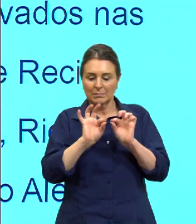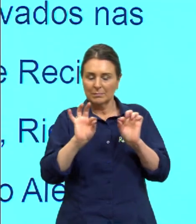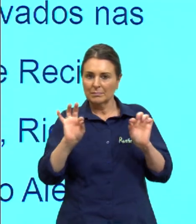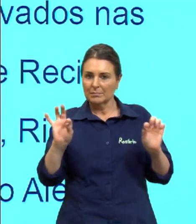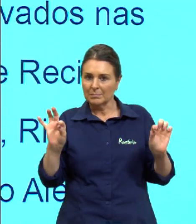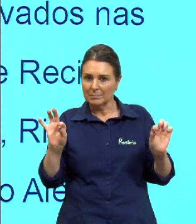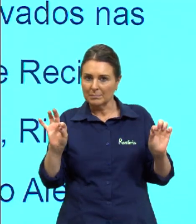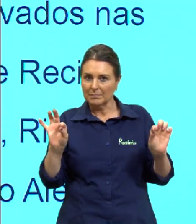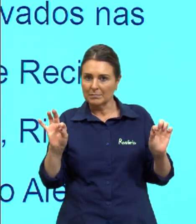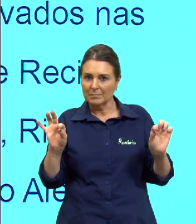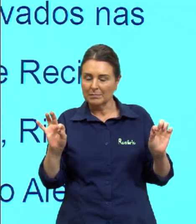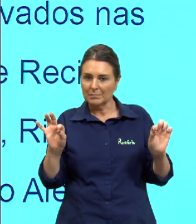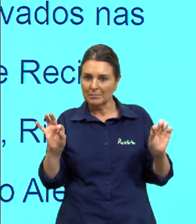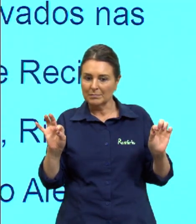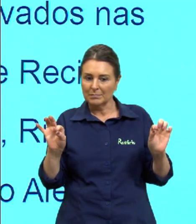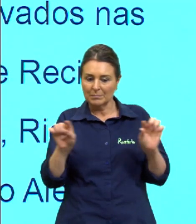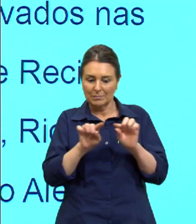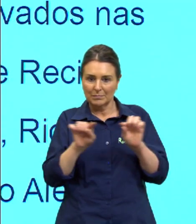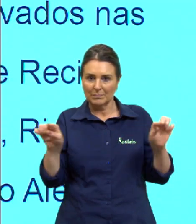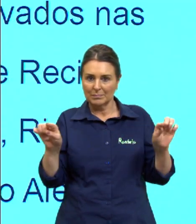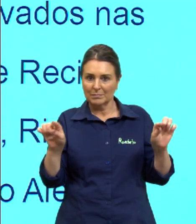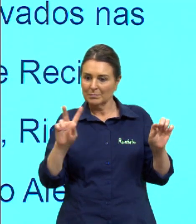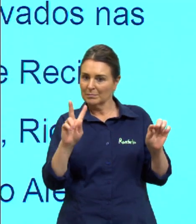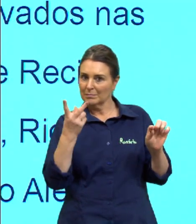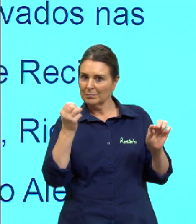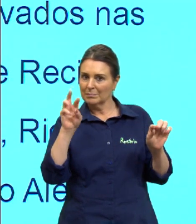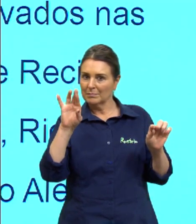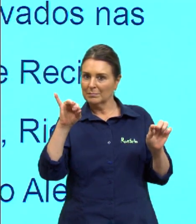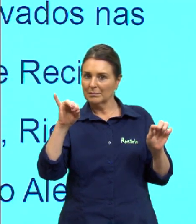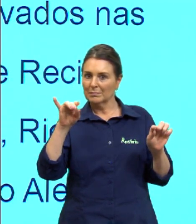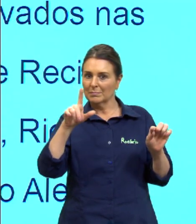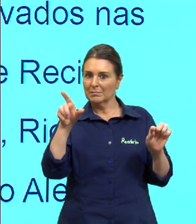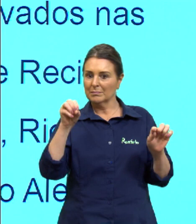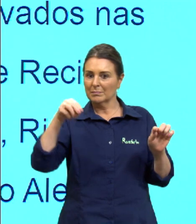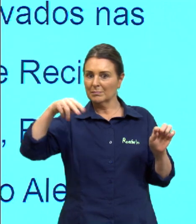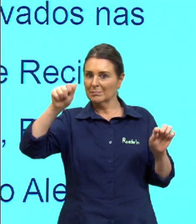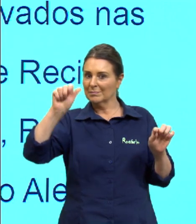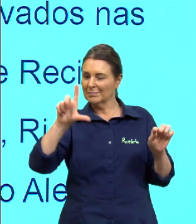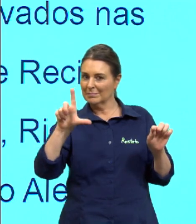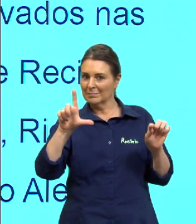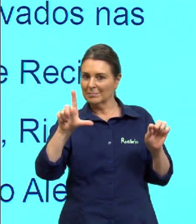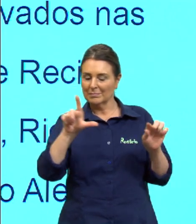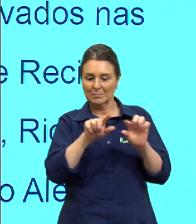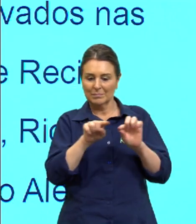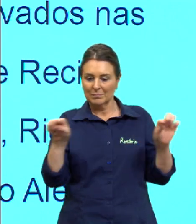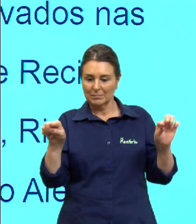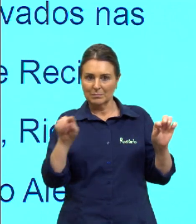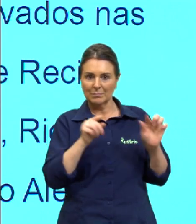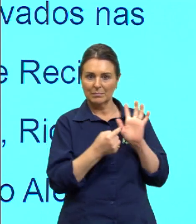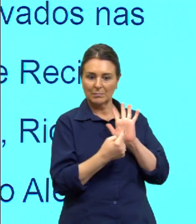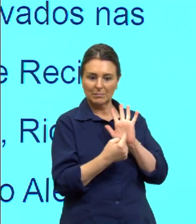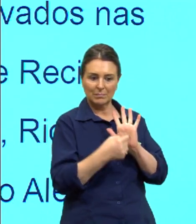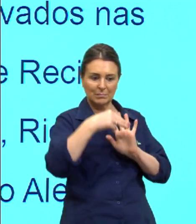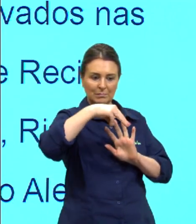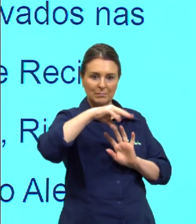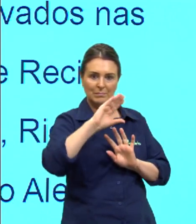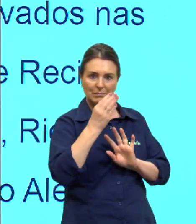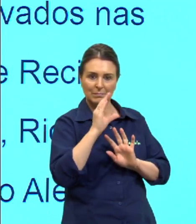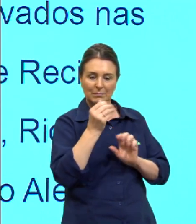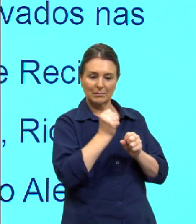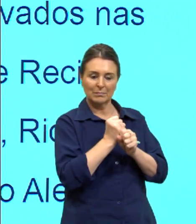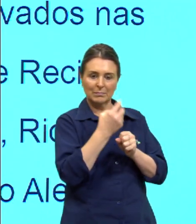na nossa horizontal, mostrando, ó, março de 2008,